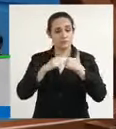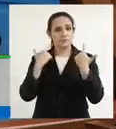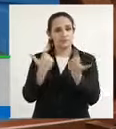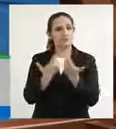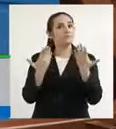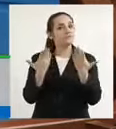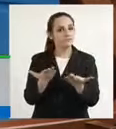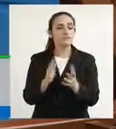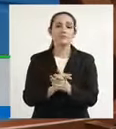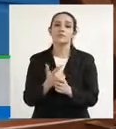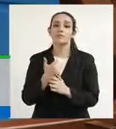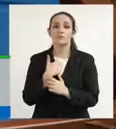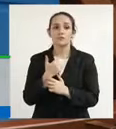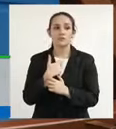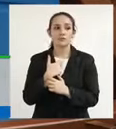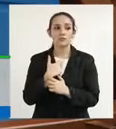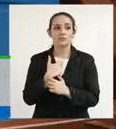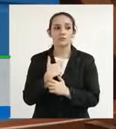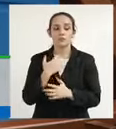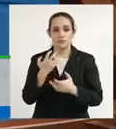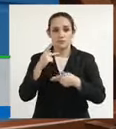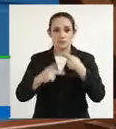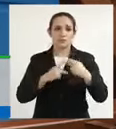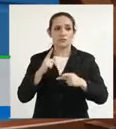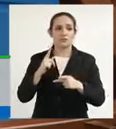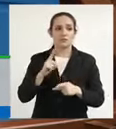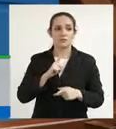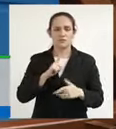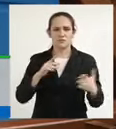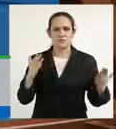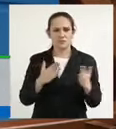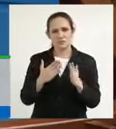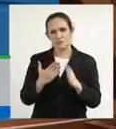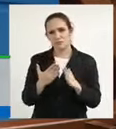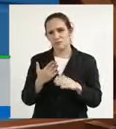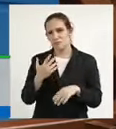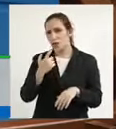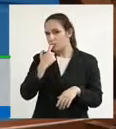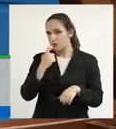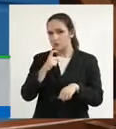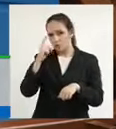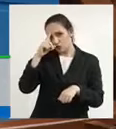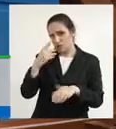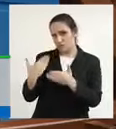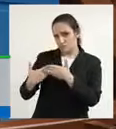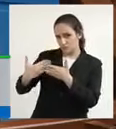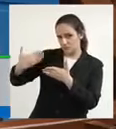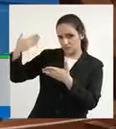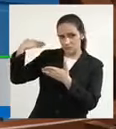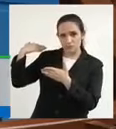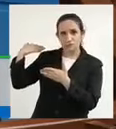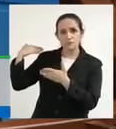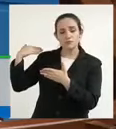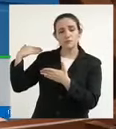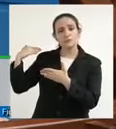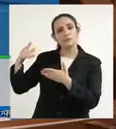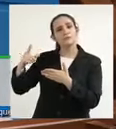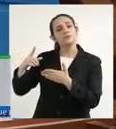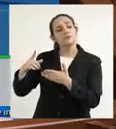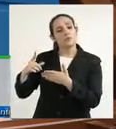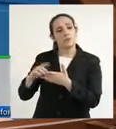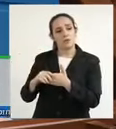Senhor presidente, nós tivemos esses dias participando